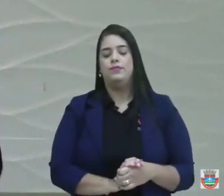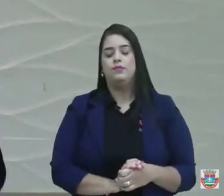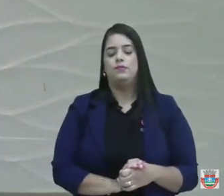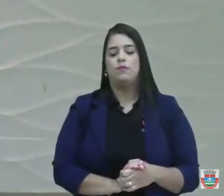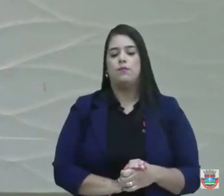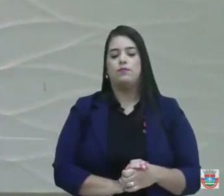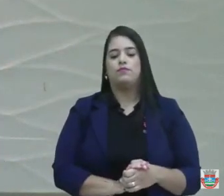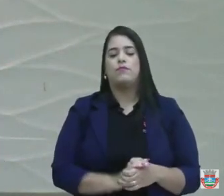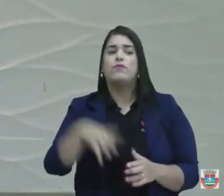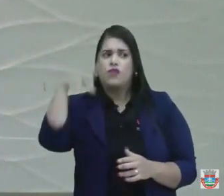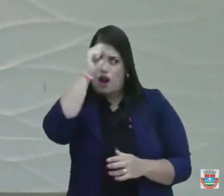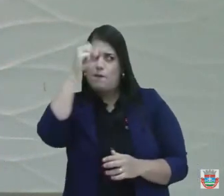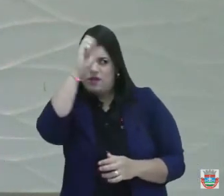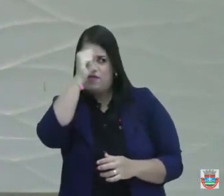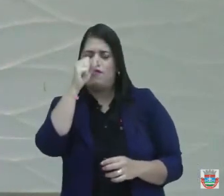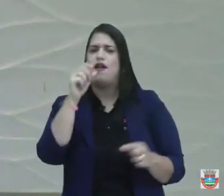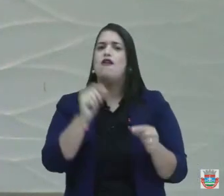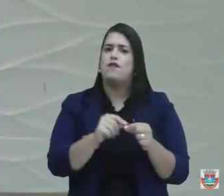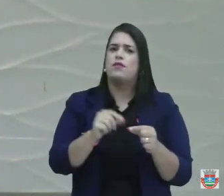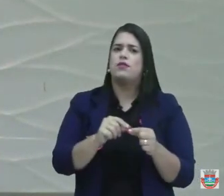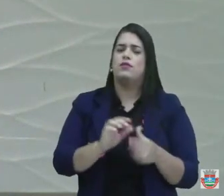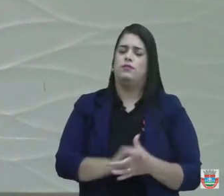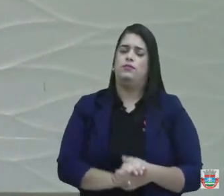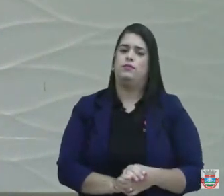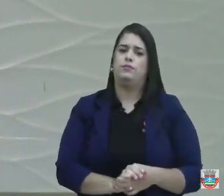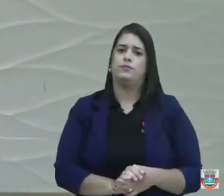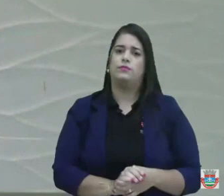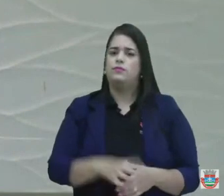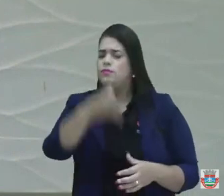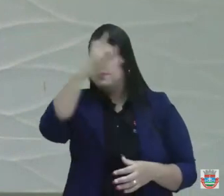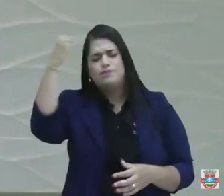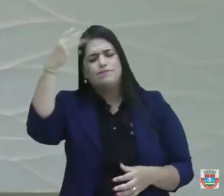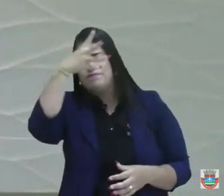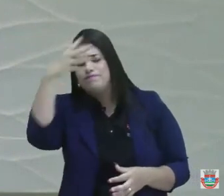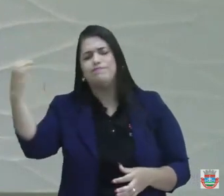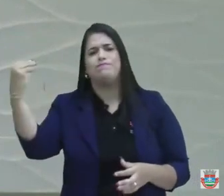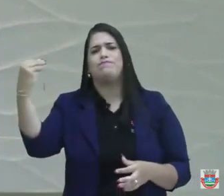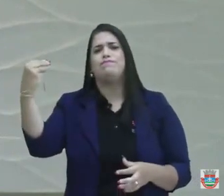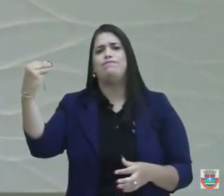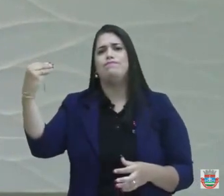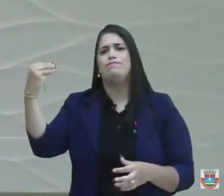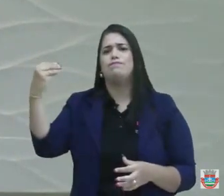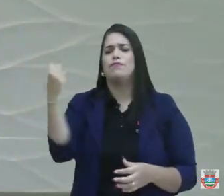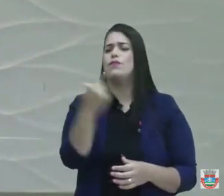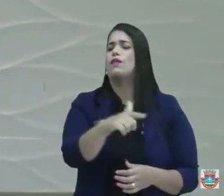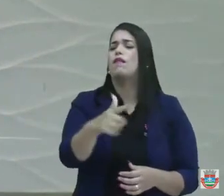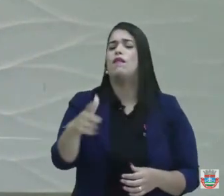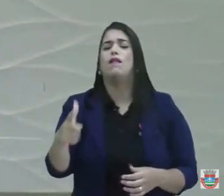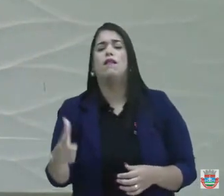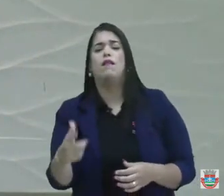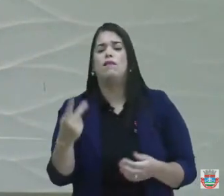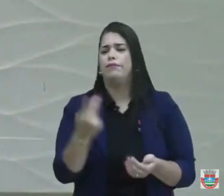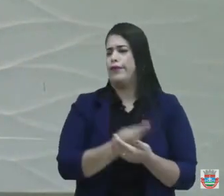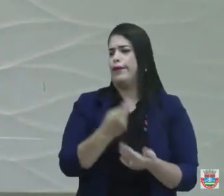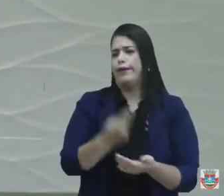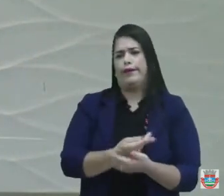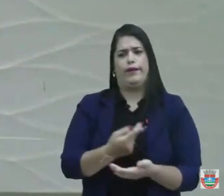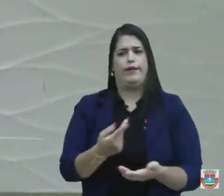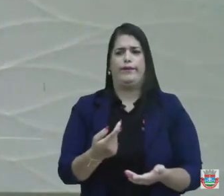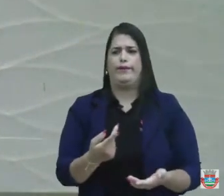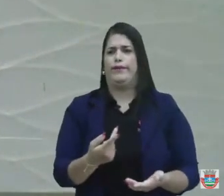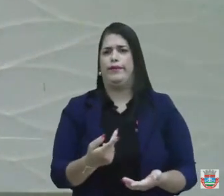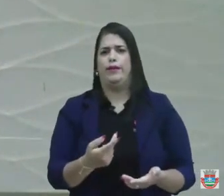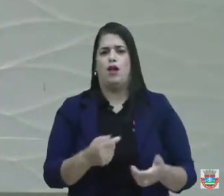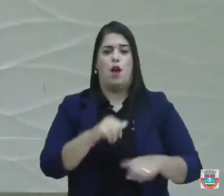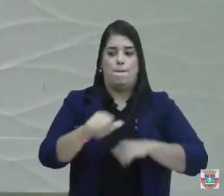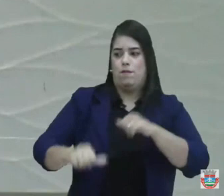Tem que aprender a fazer as coisas. Esquecer que os outros fizeram lá, que eu acho que é raiva porque os outros faziam lá. Vou